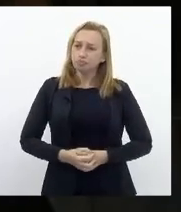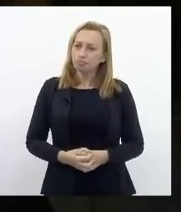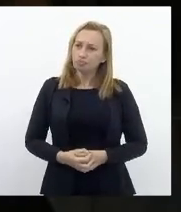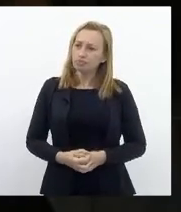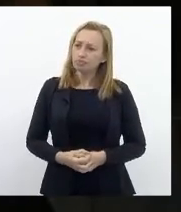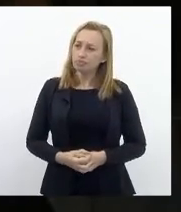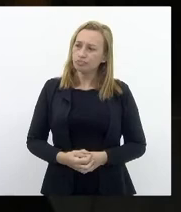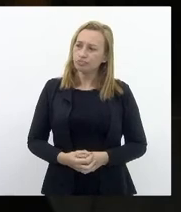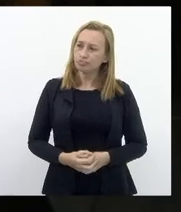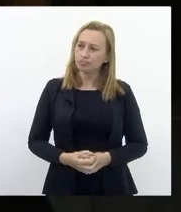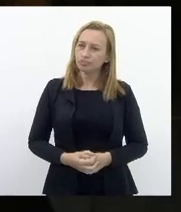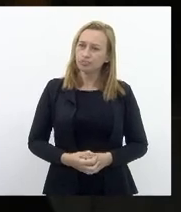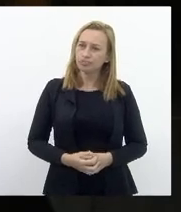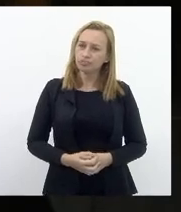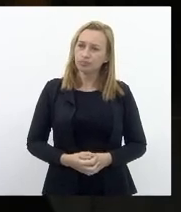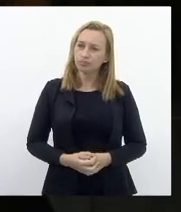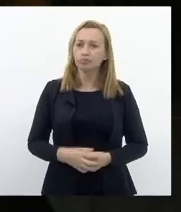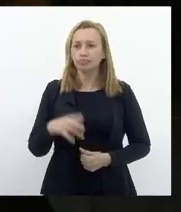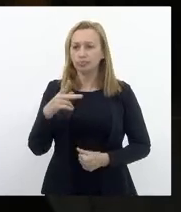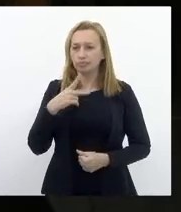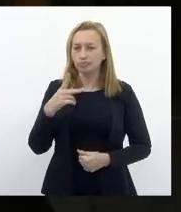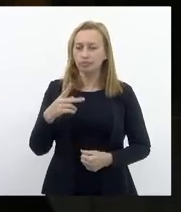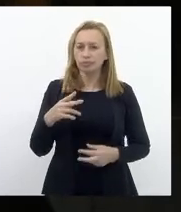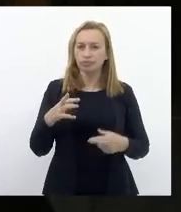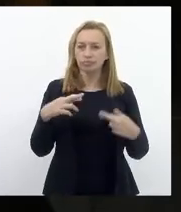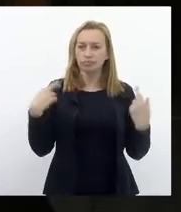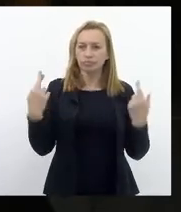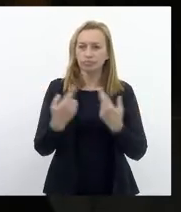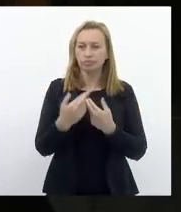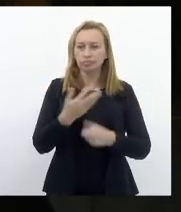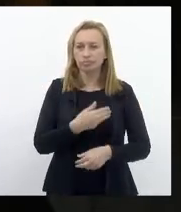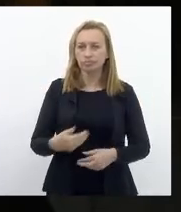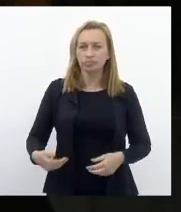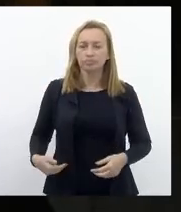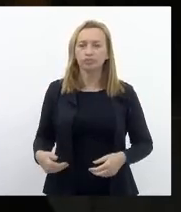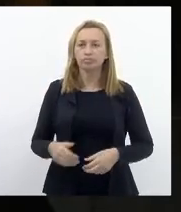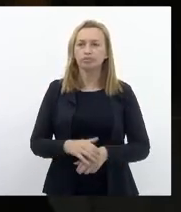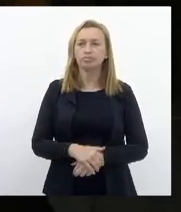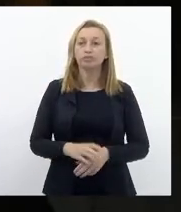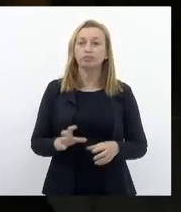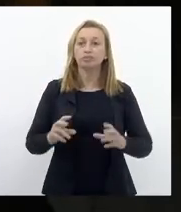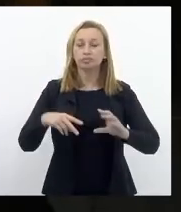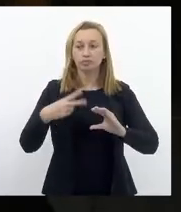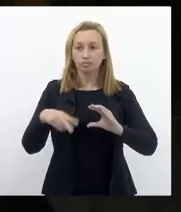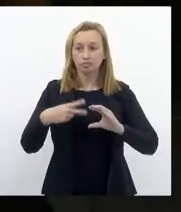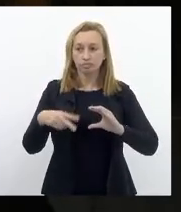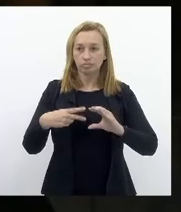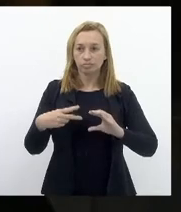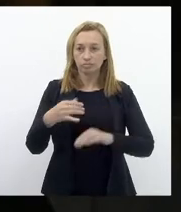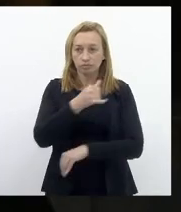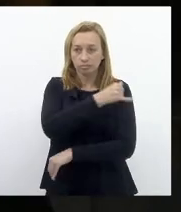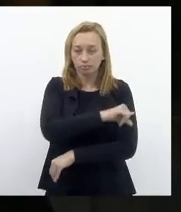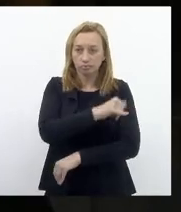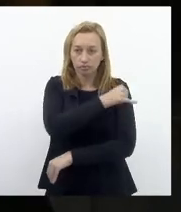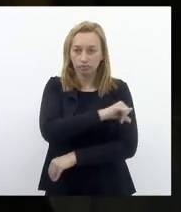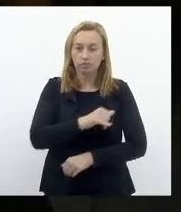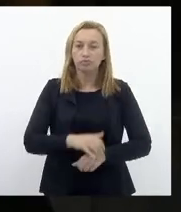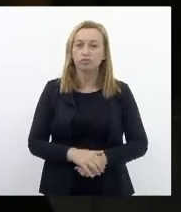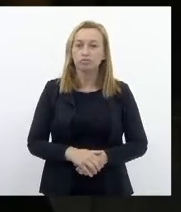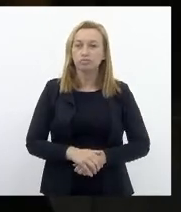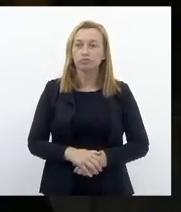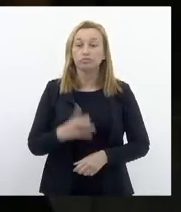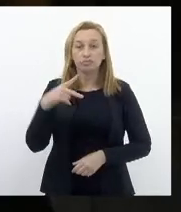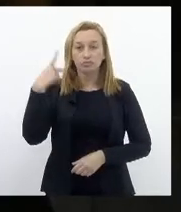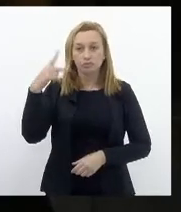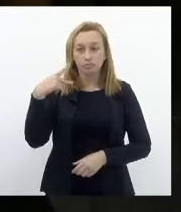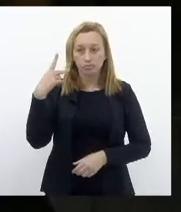Quando Abordei A audiência pública De que participara Na Câmara Municipal do Rio Presidida pelos